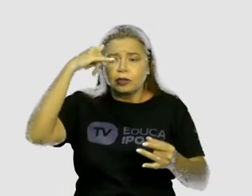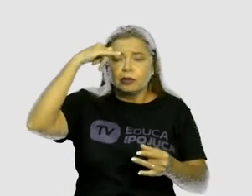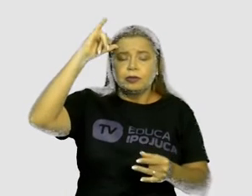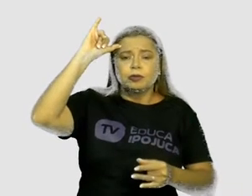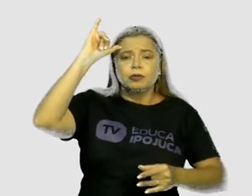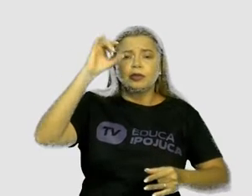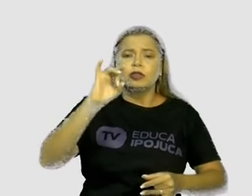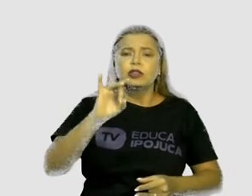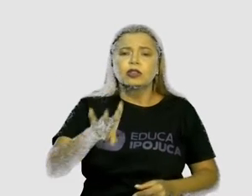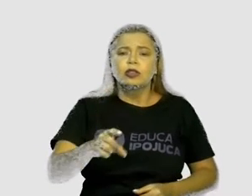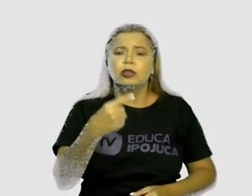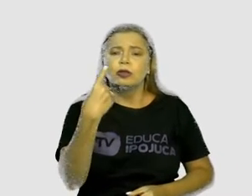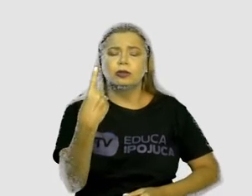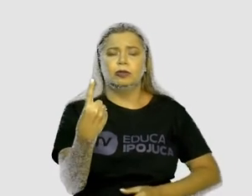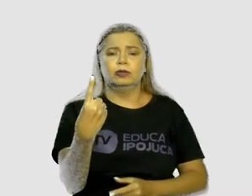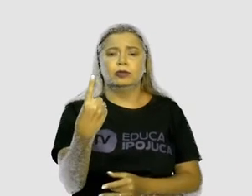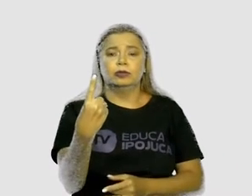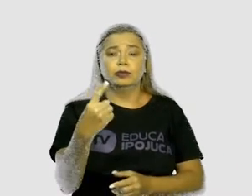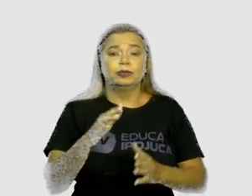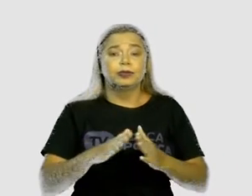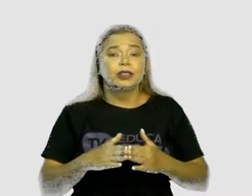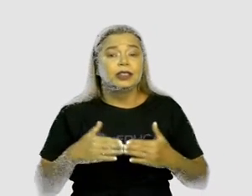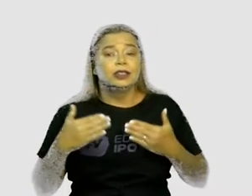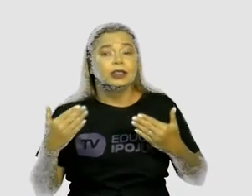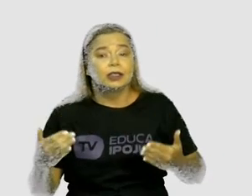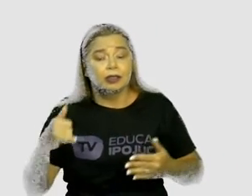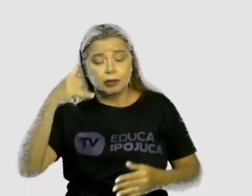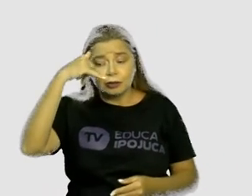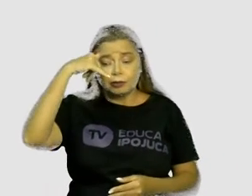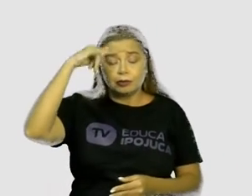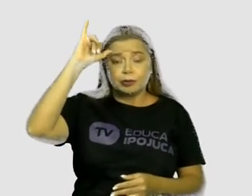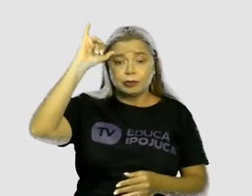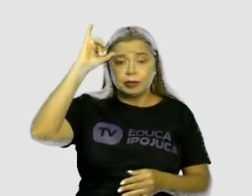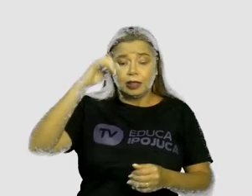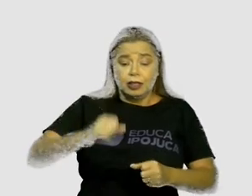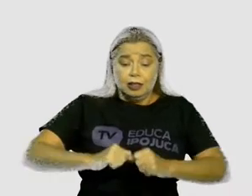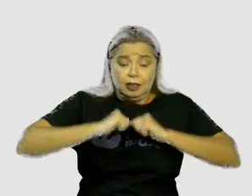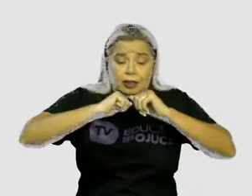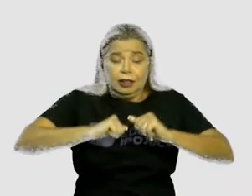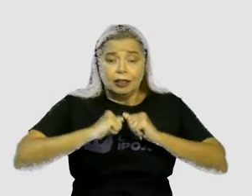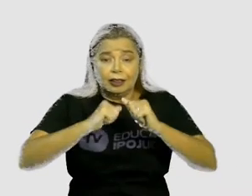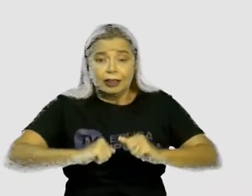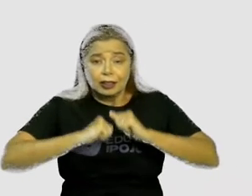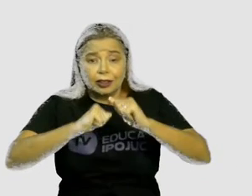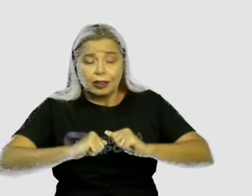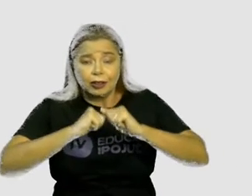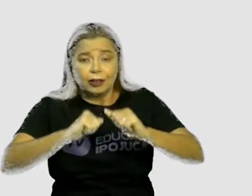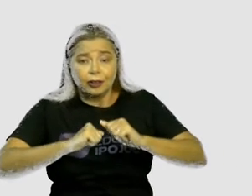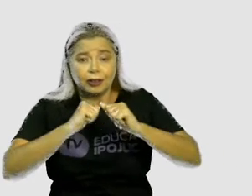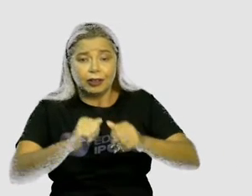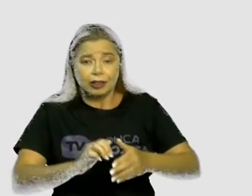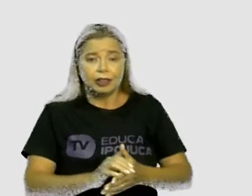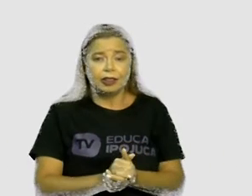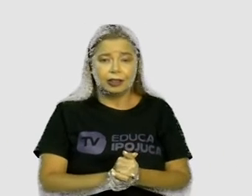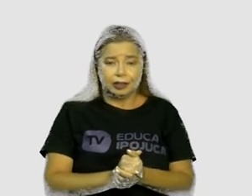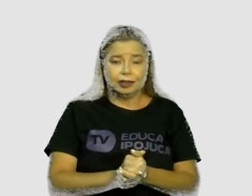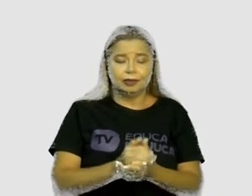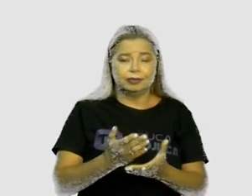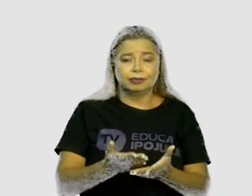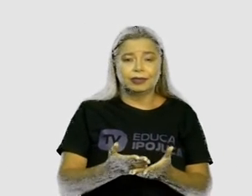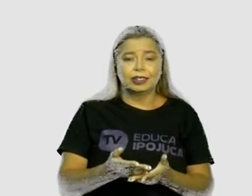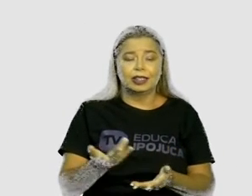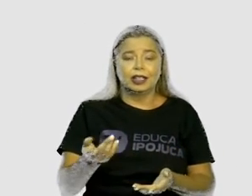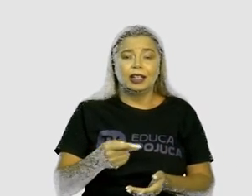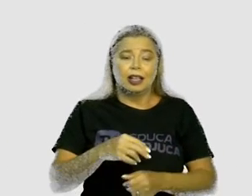aperreio, zebu saiu correndo, fungando e berrando o feio, e as formigas inocentes, mostrando para toda a gente